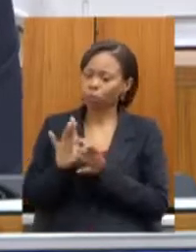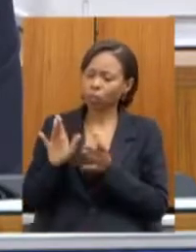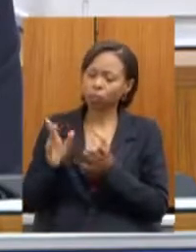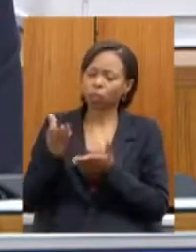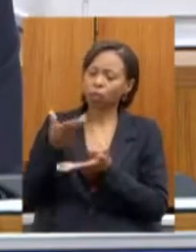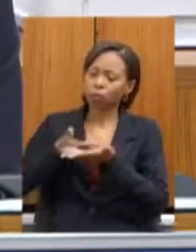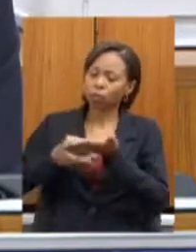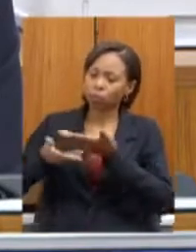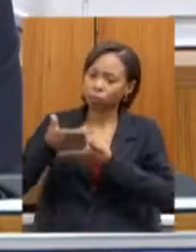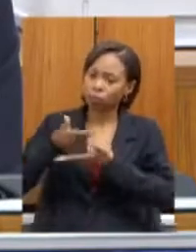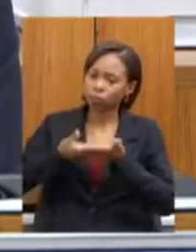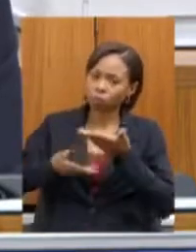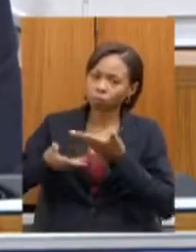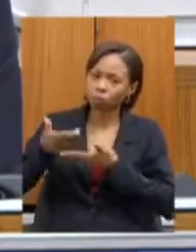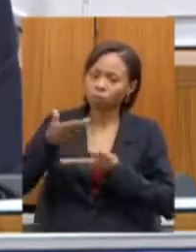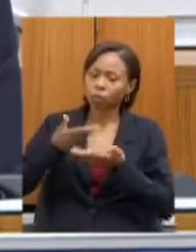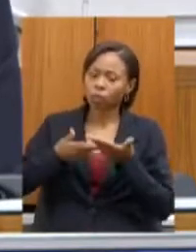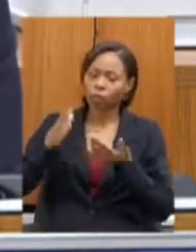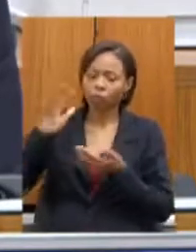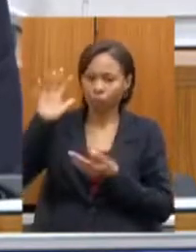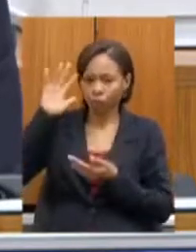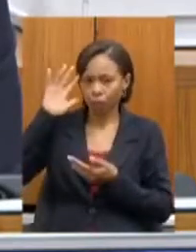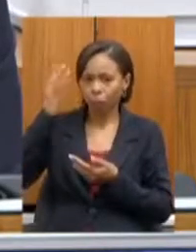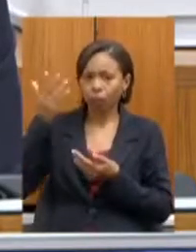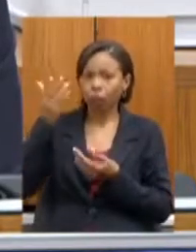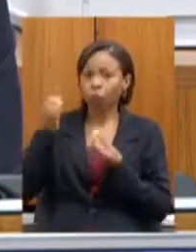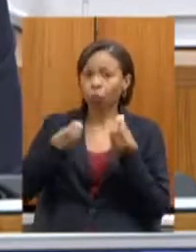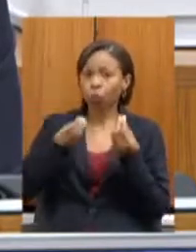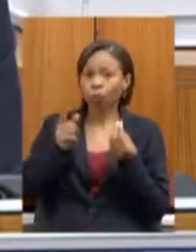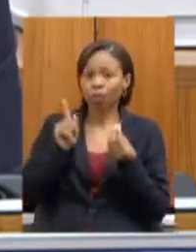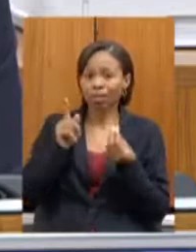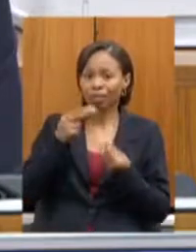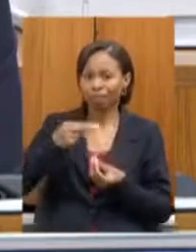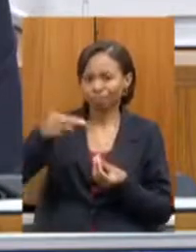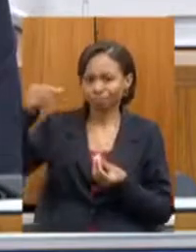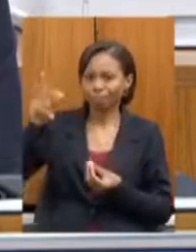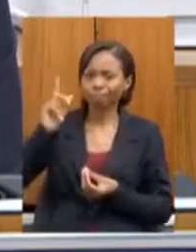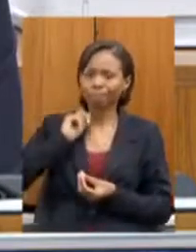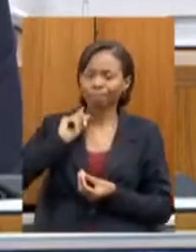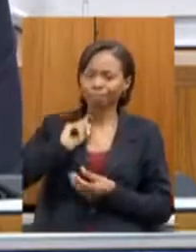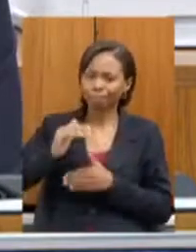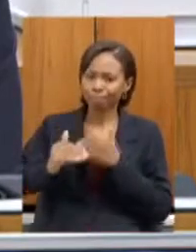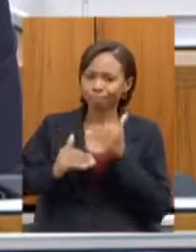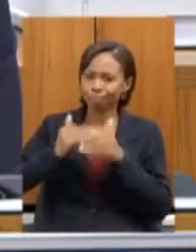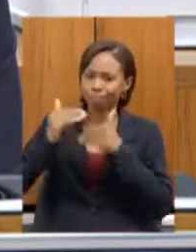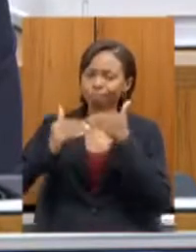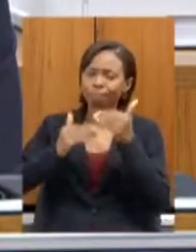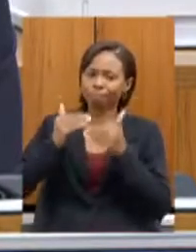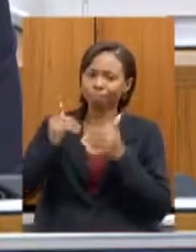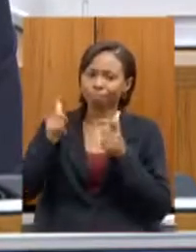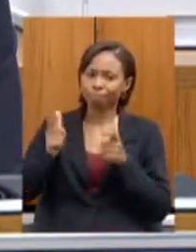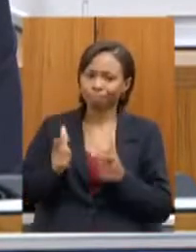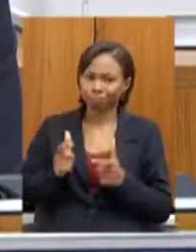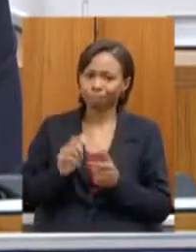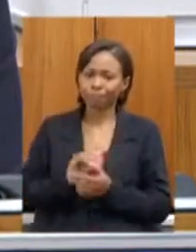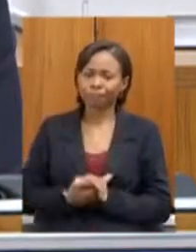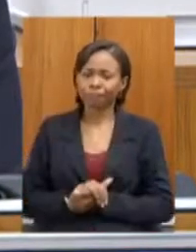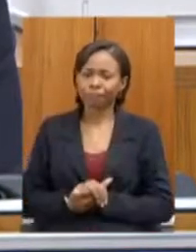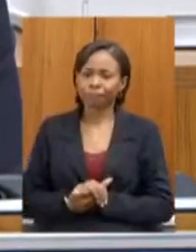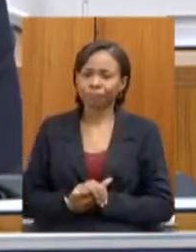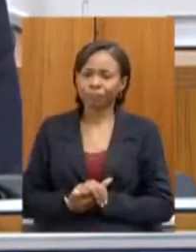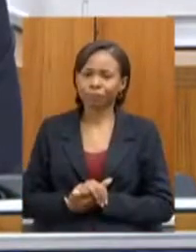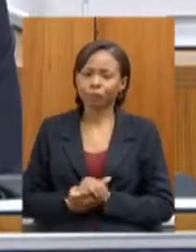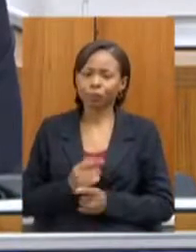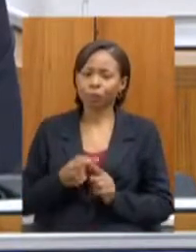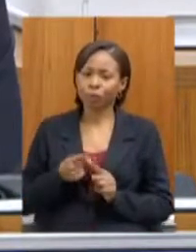do norte de Minas as melhores soluções para o desenvolvimento dessa região que é de